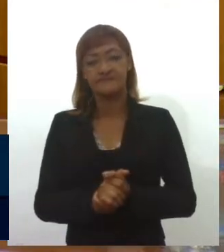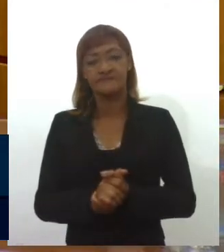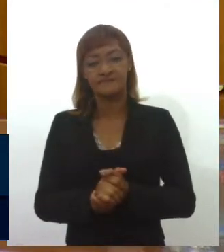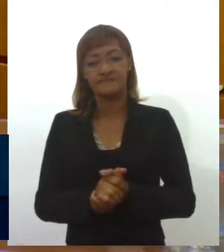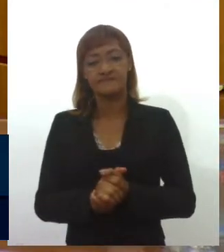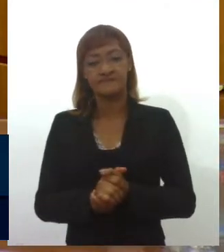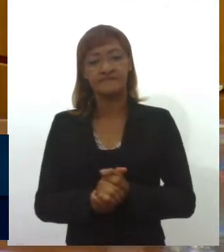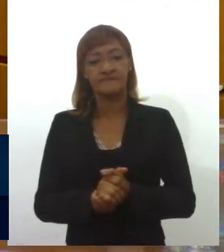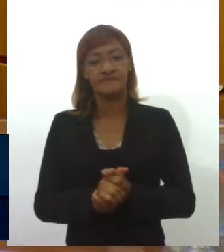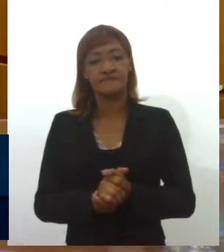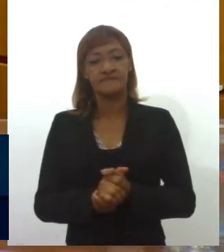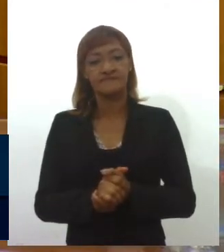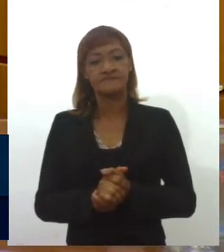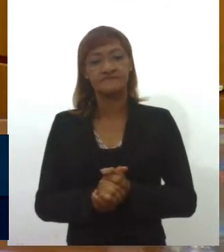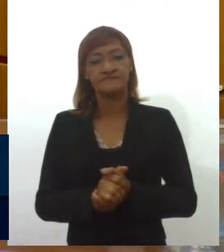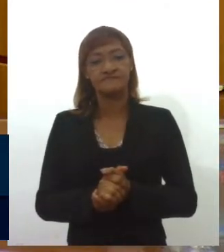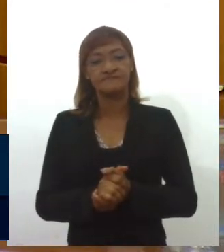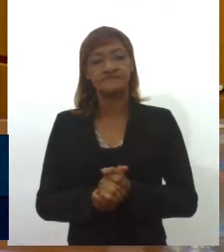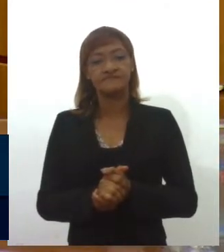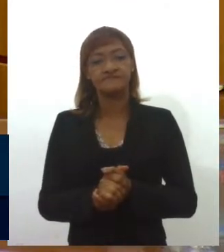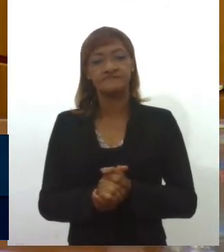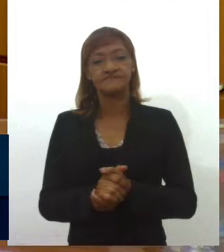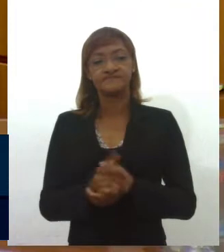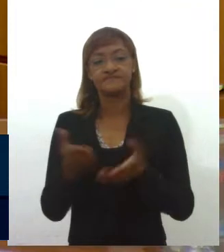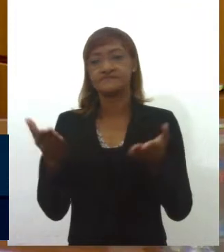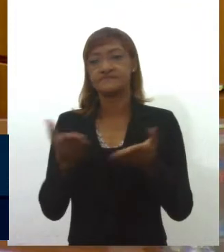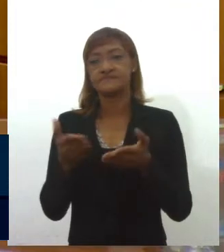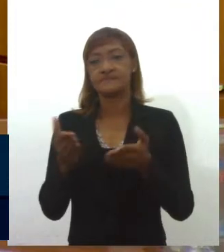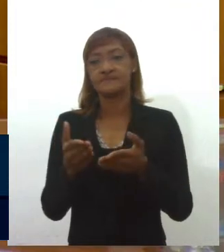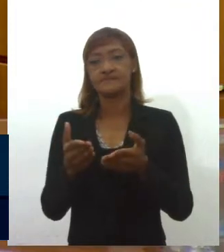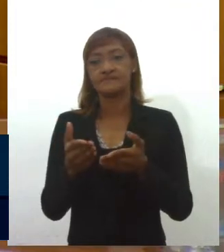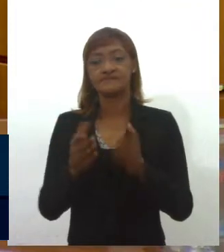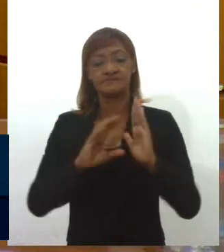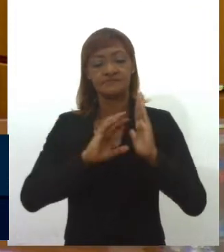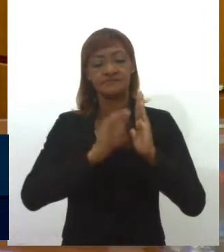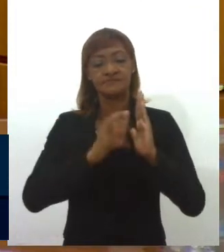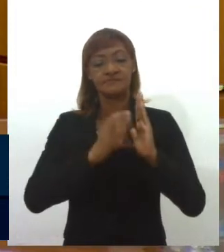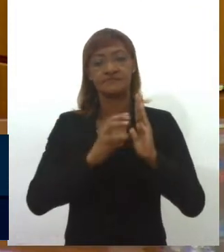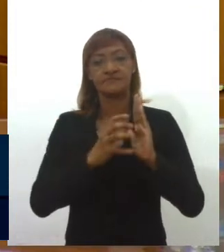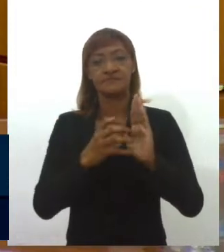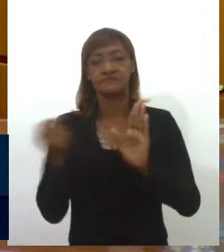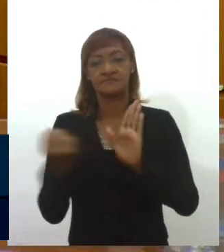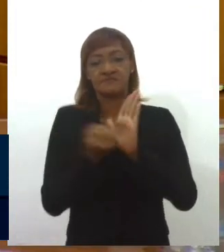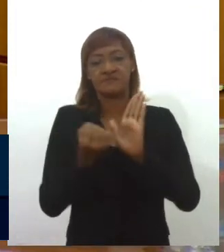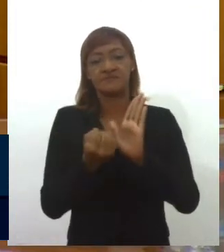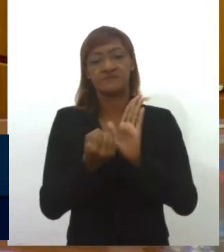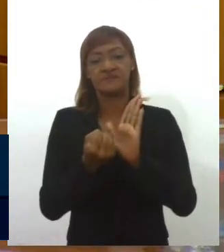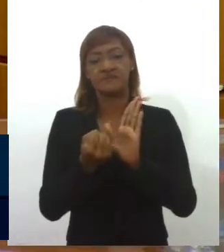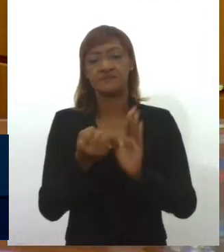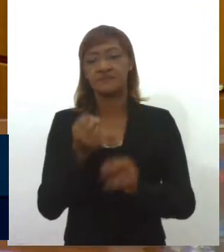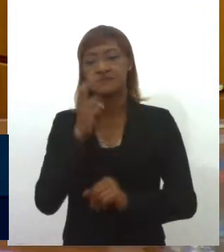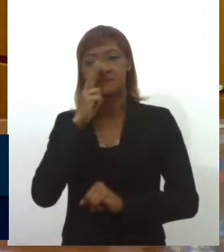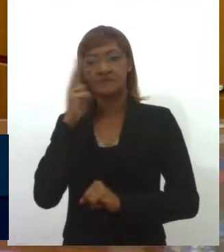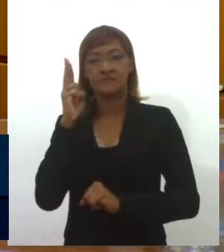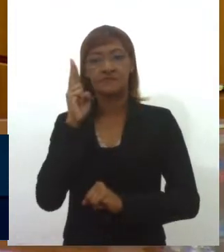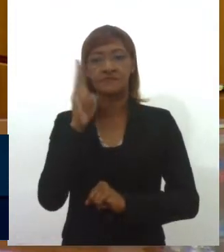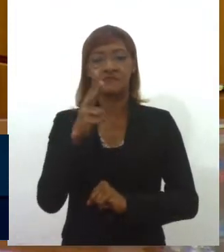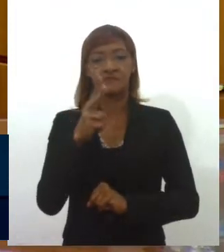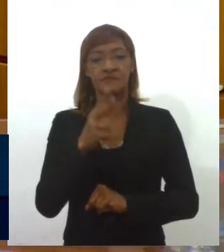o Partido dos Trabalhadores tem uma marca fantástica na construção